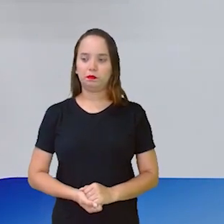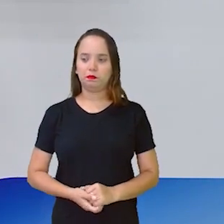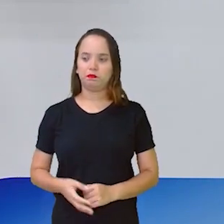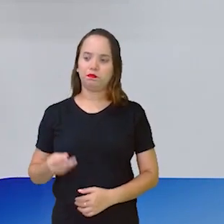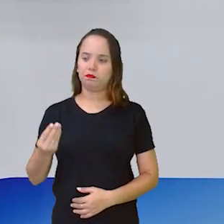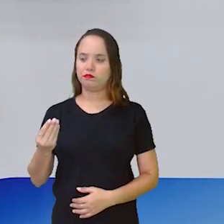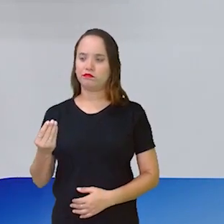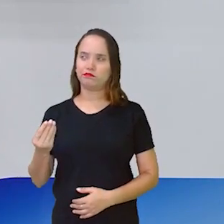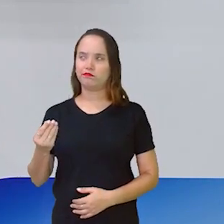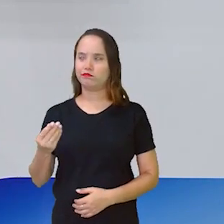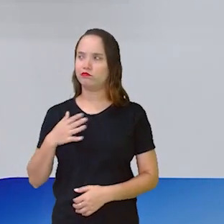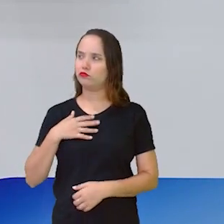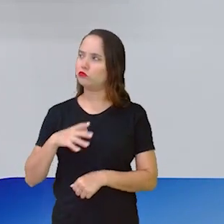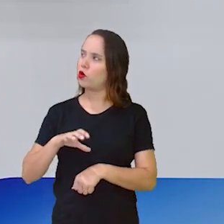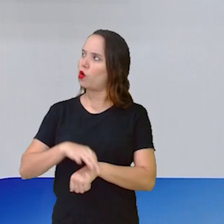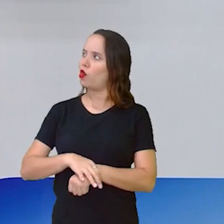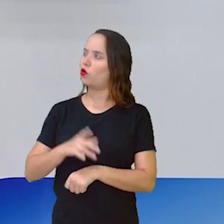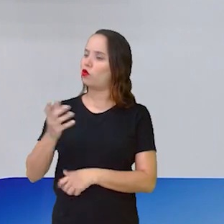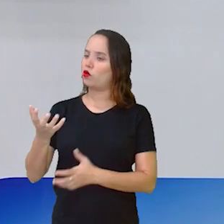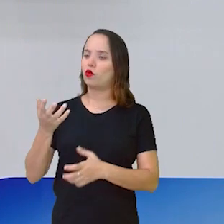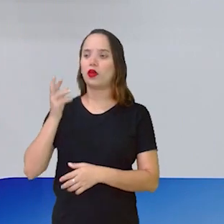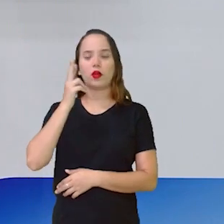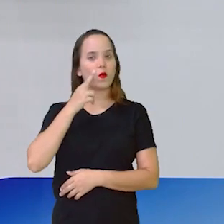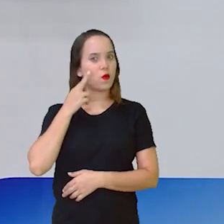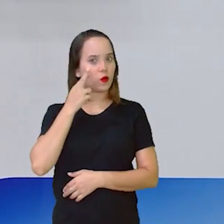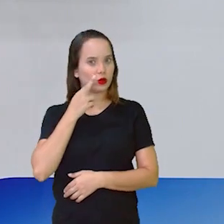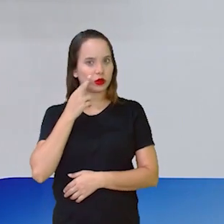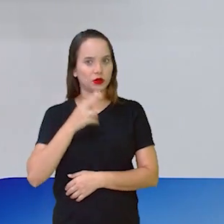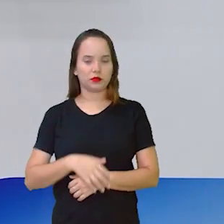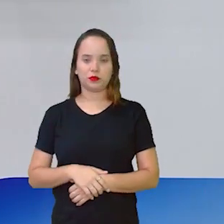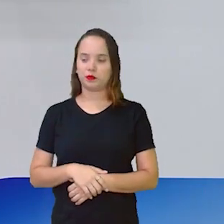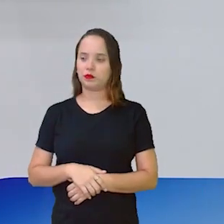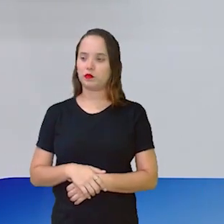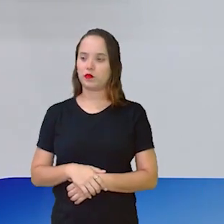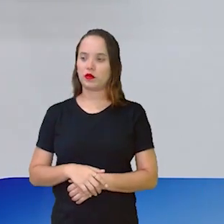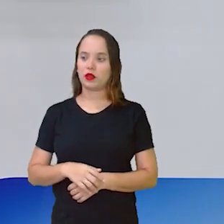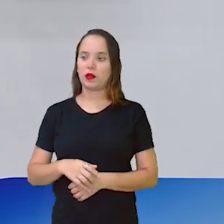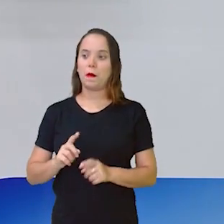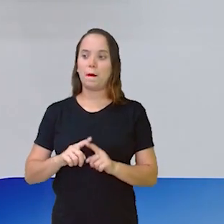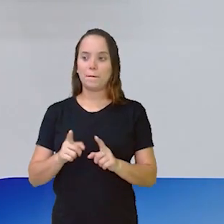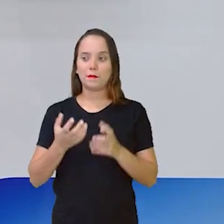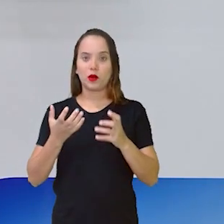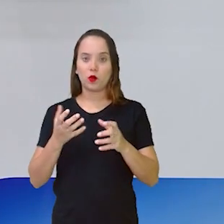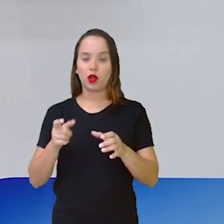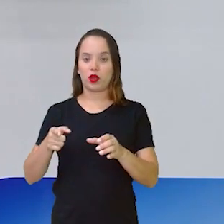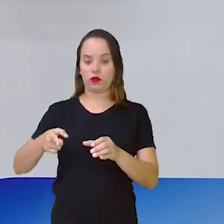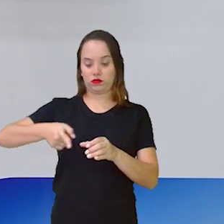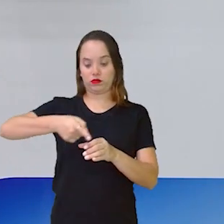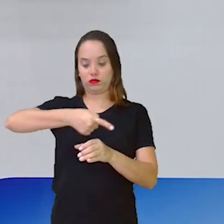Vou fazer ele rosa. Um menor não, tá, gente? Um maiorzinho. Aí eu vou deixar aqui.